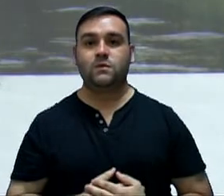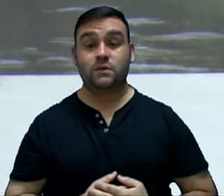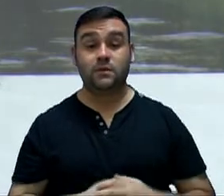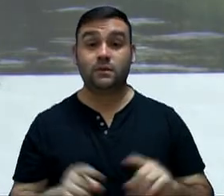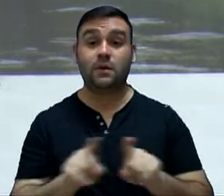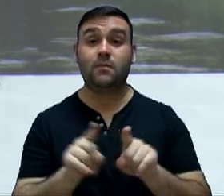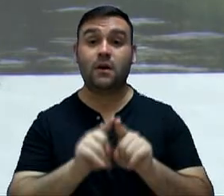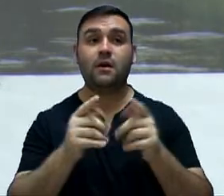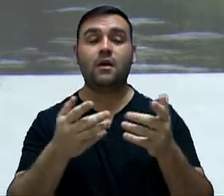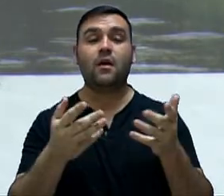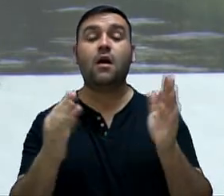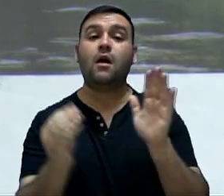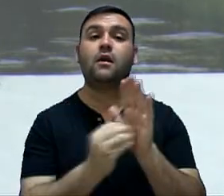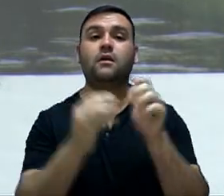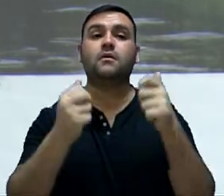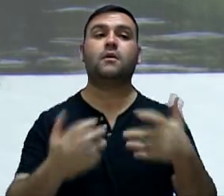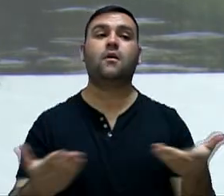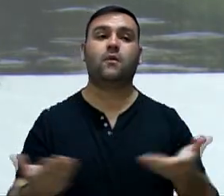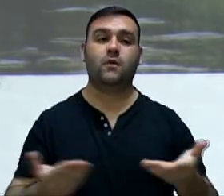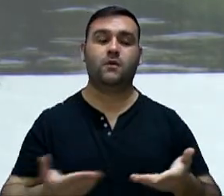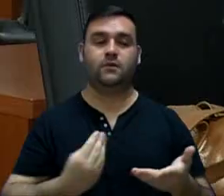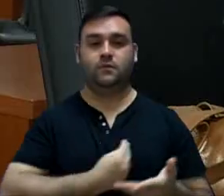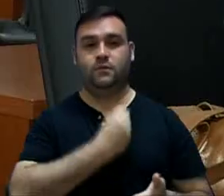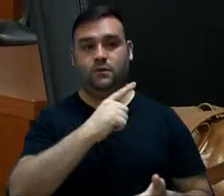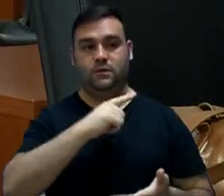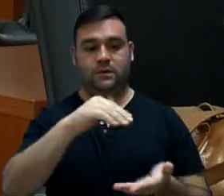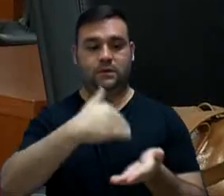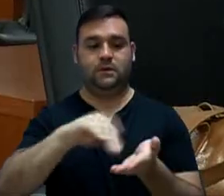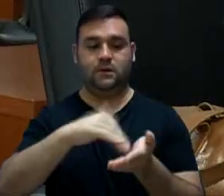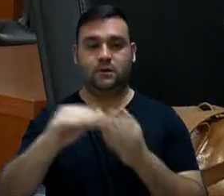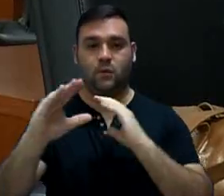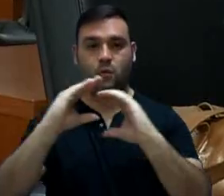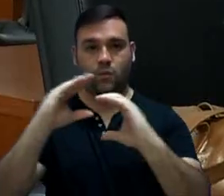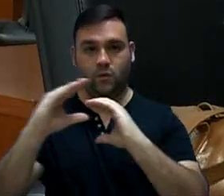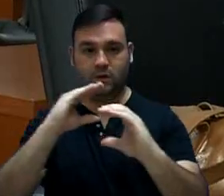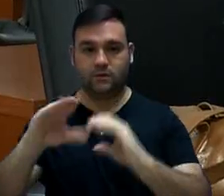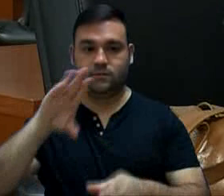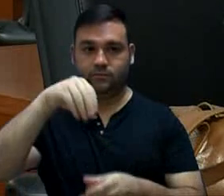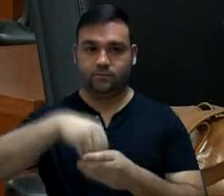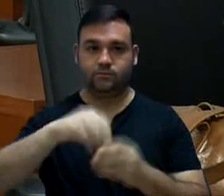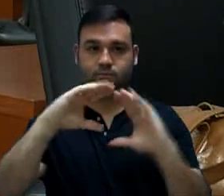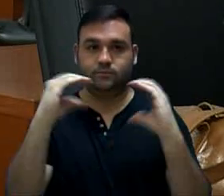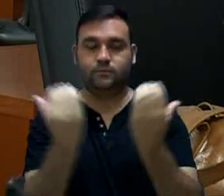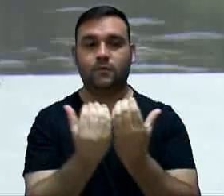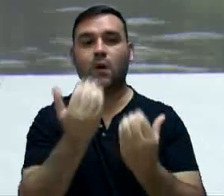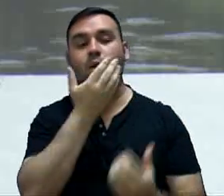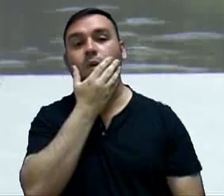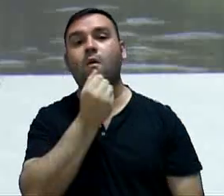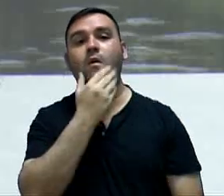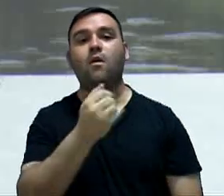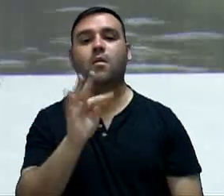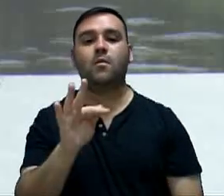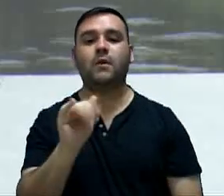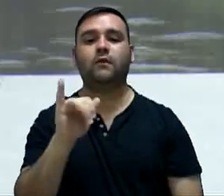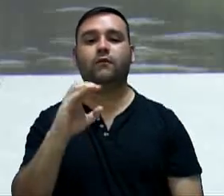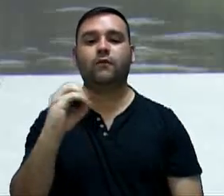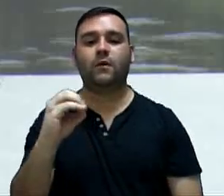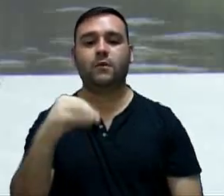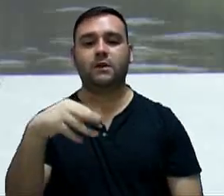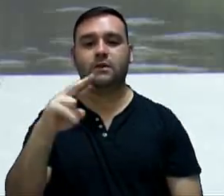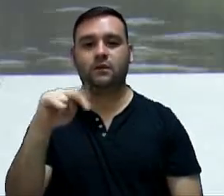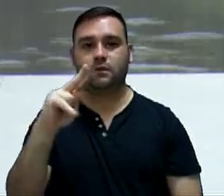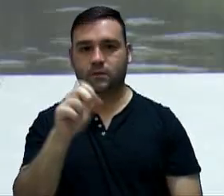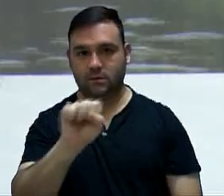e gostaríamos de registrar também a presença do secretário de Comunicação Institucional desta Casa, Fábio Mascarenhas,